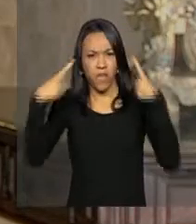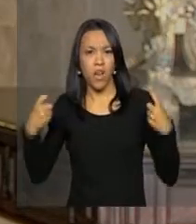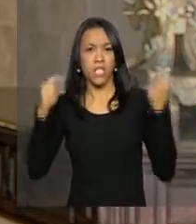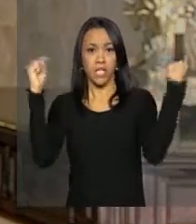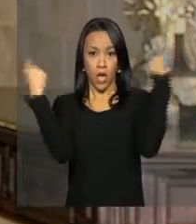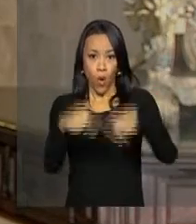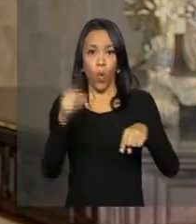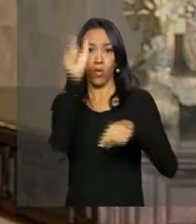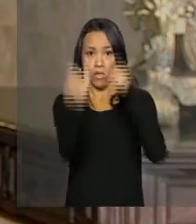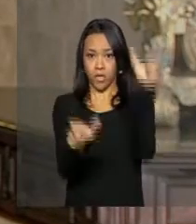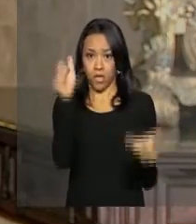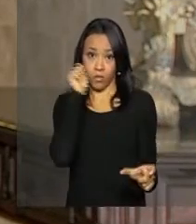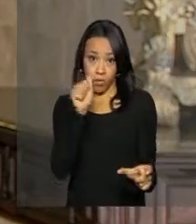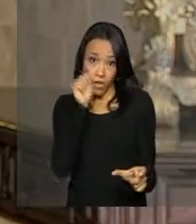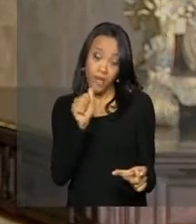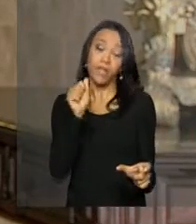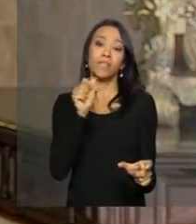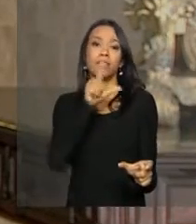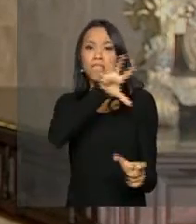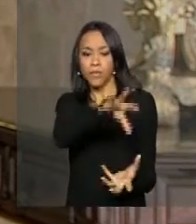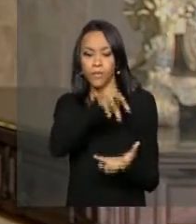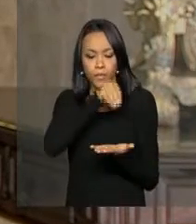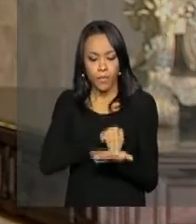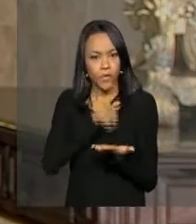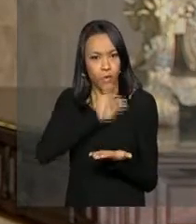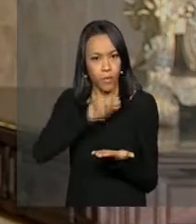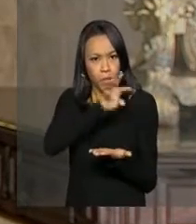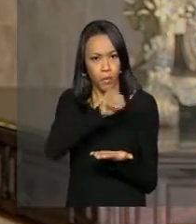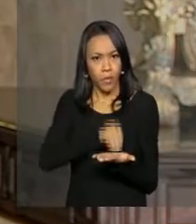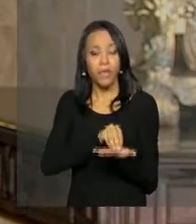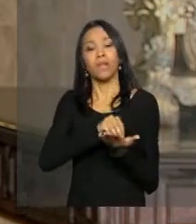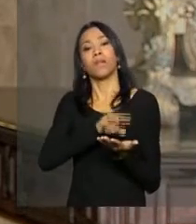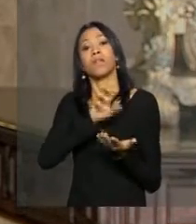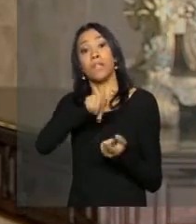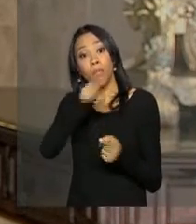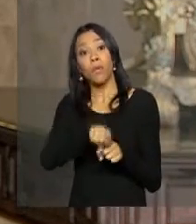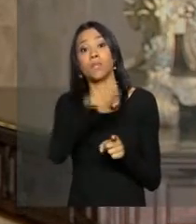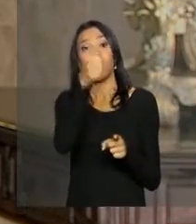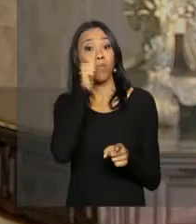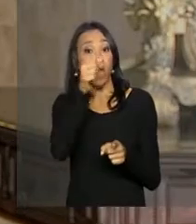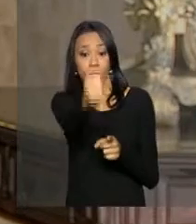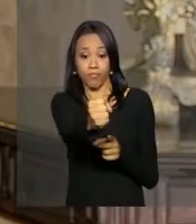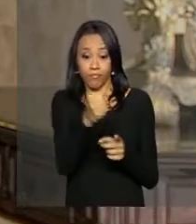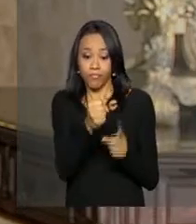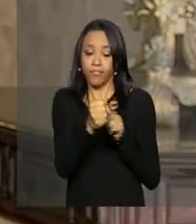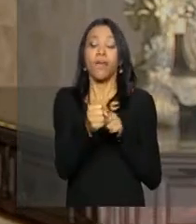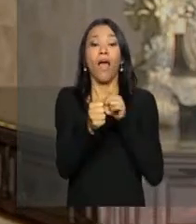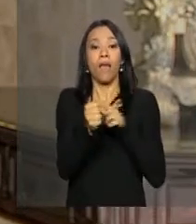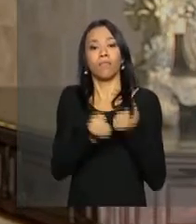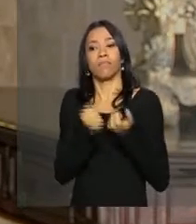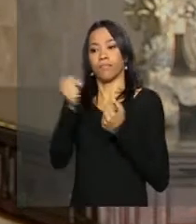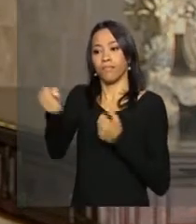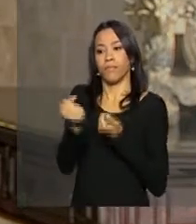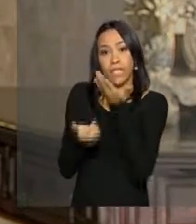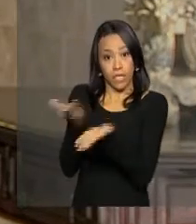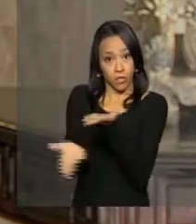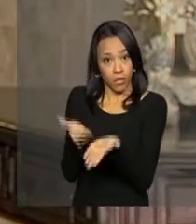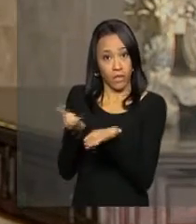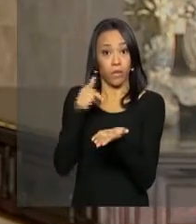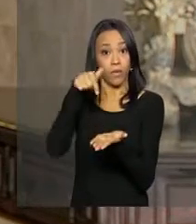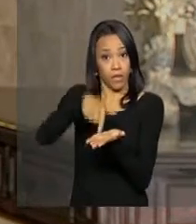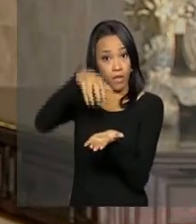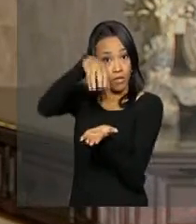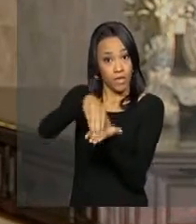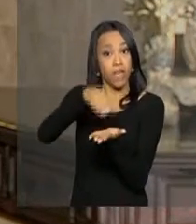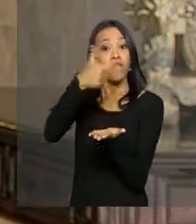presta orientações e faz o encaminhamento dessas mulheres para outros serviços quando for o caso. O serviço funciona